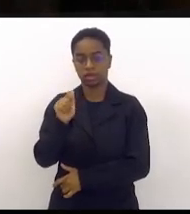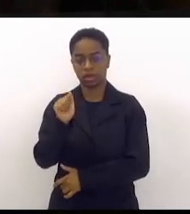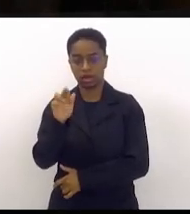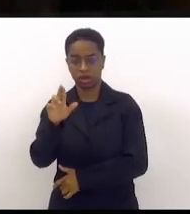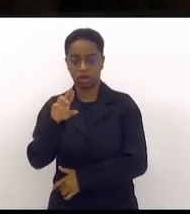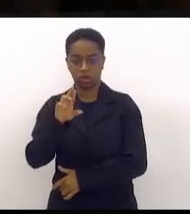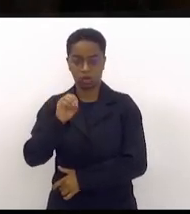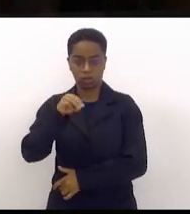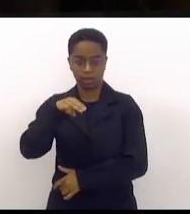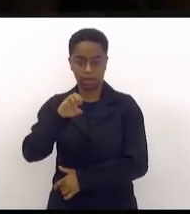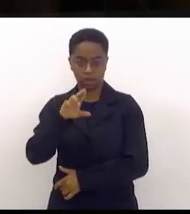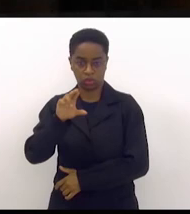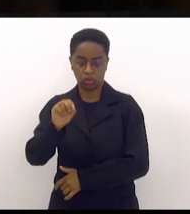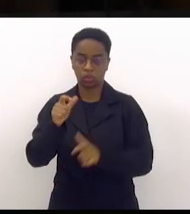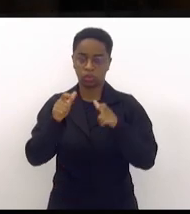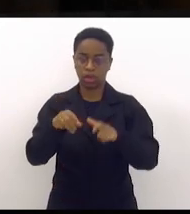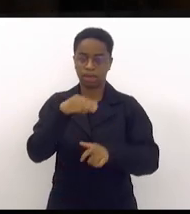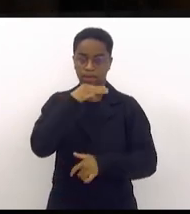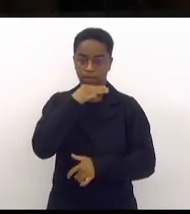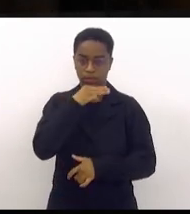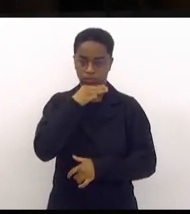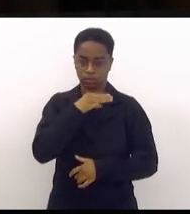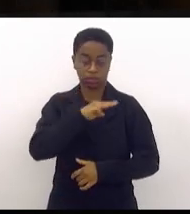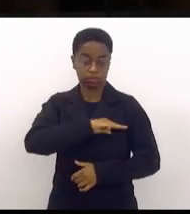em menor escala, mas acontece,